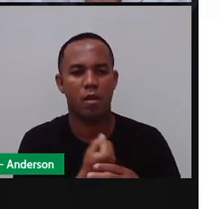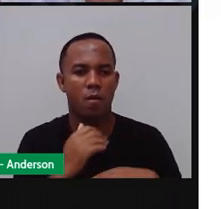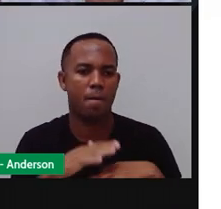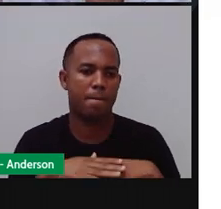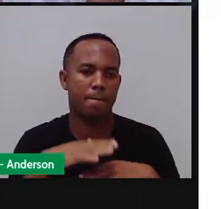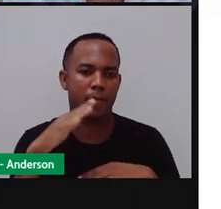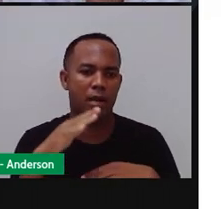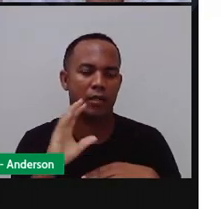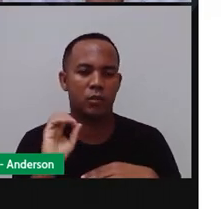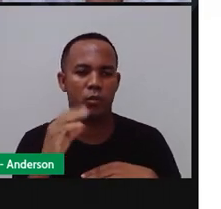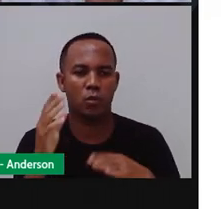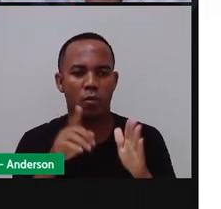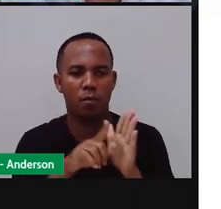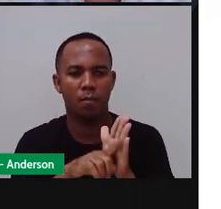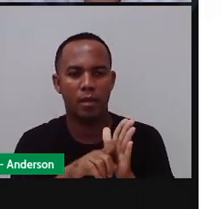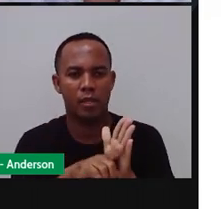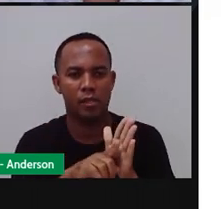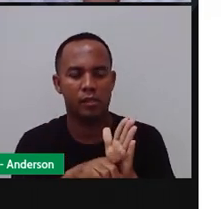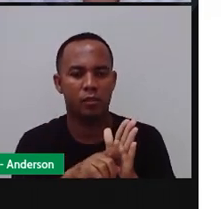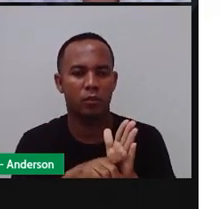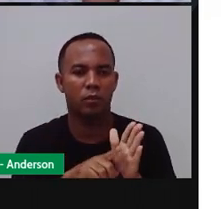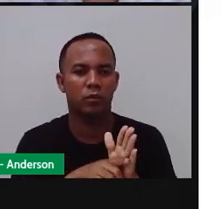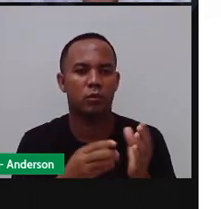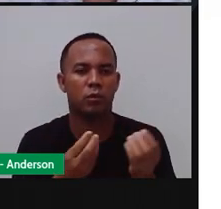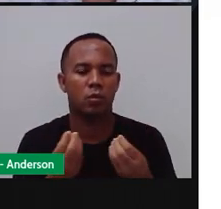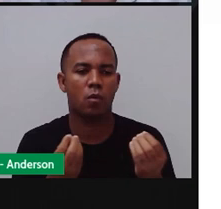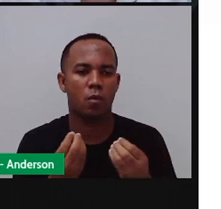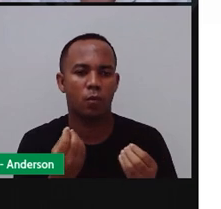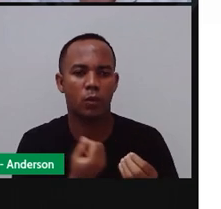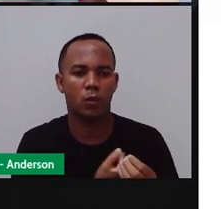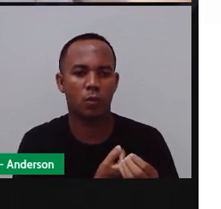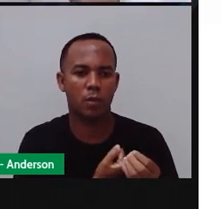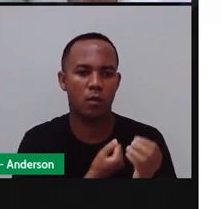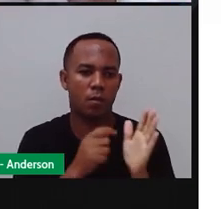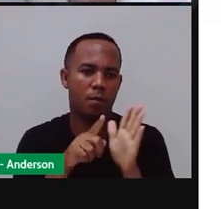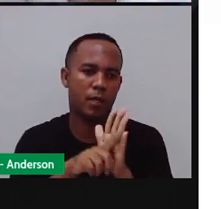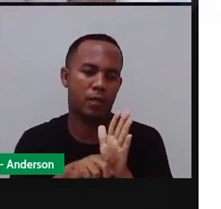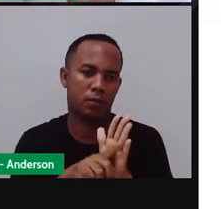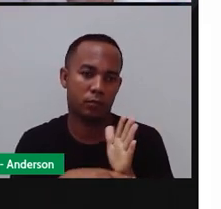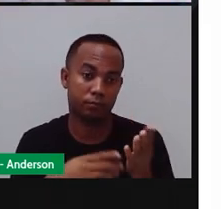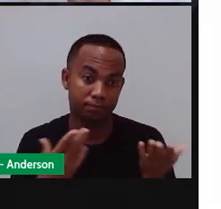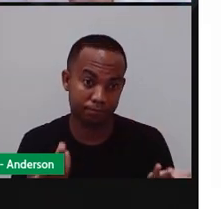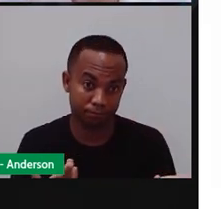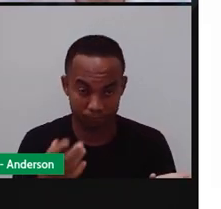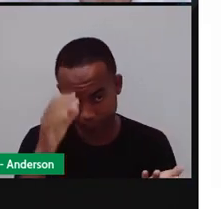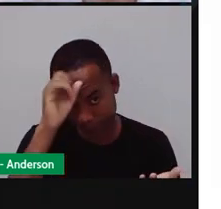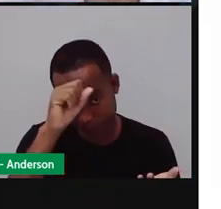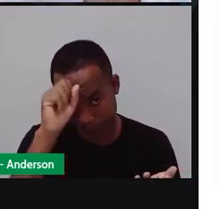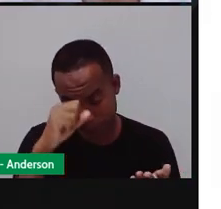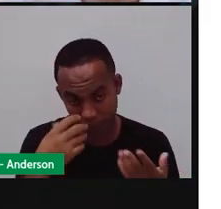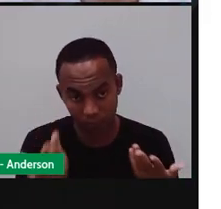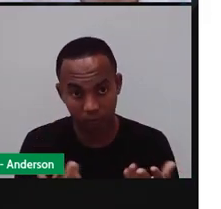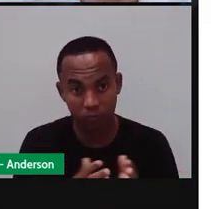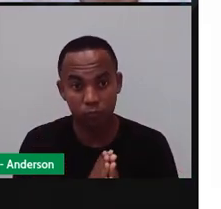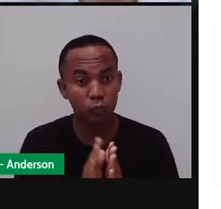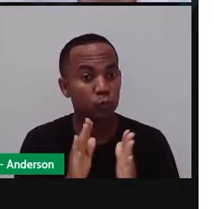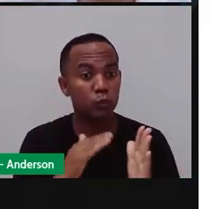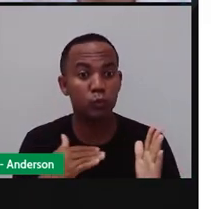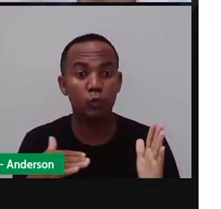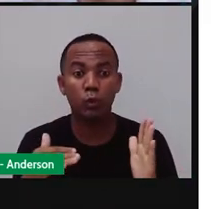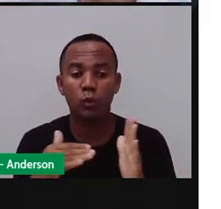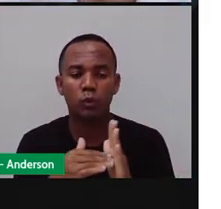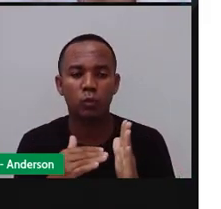E o ponteiro menor, que é o de hora, vai falar o número menor. Ó. Aprenderam? Pronto. Eu quero todo mundo